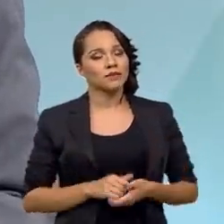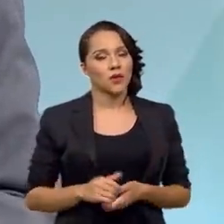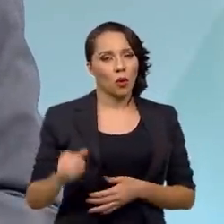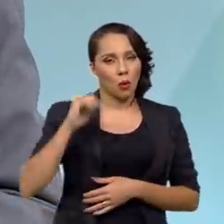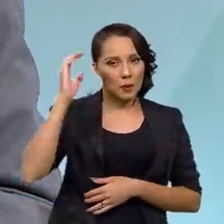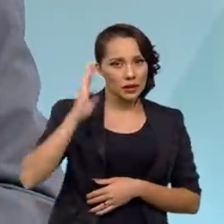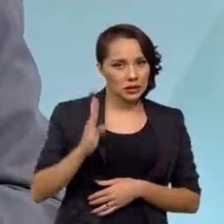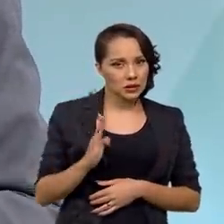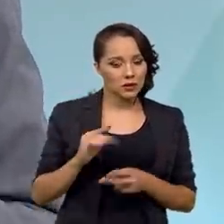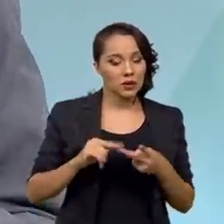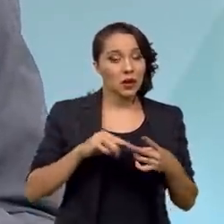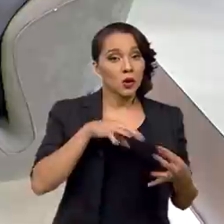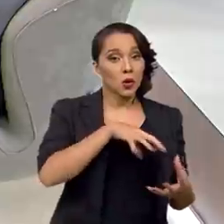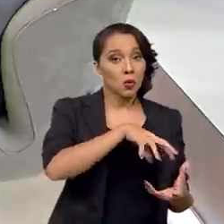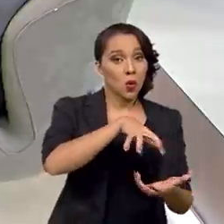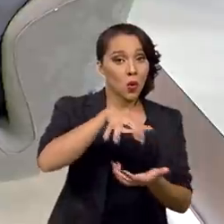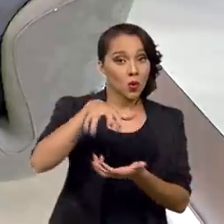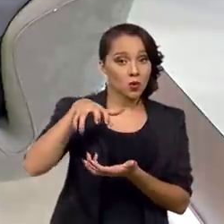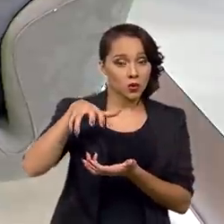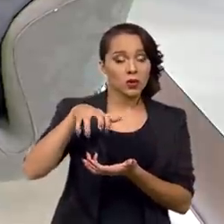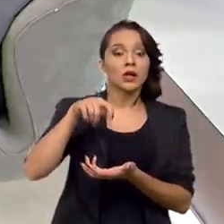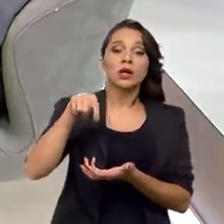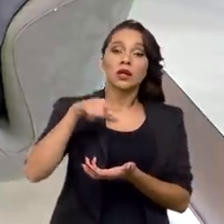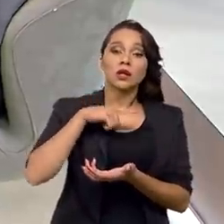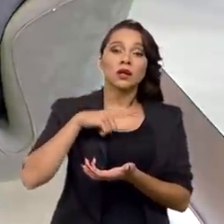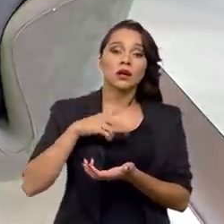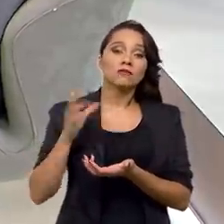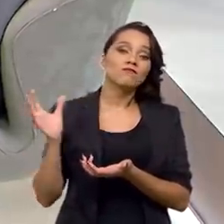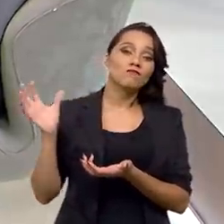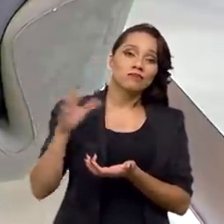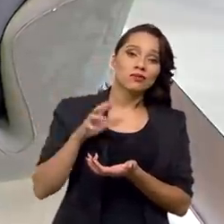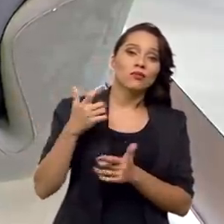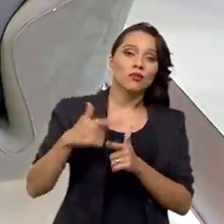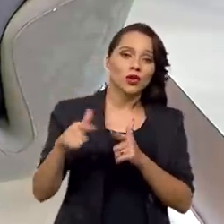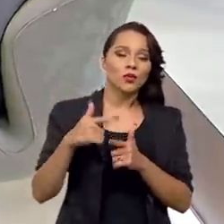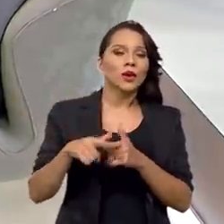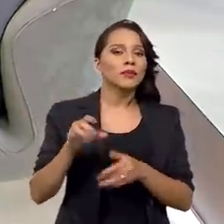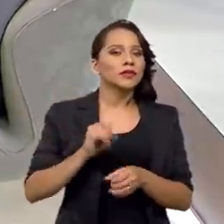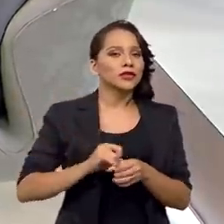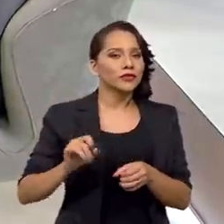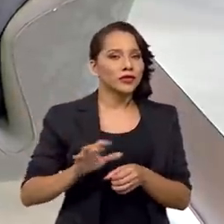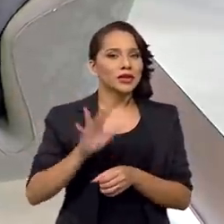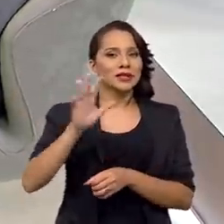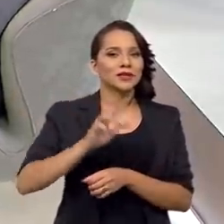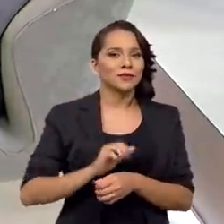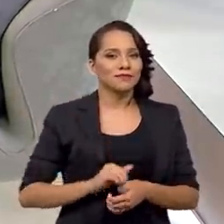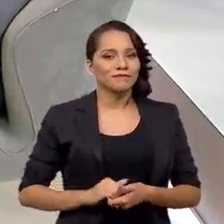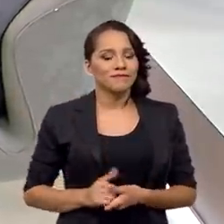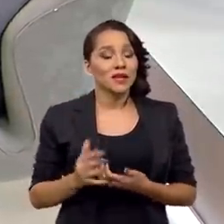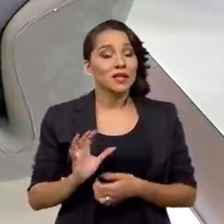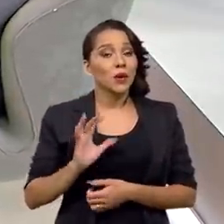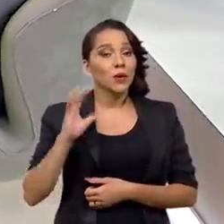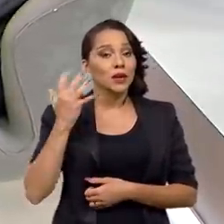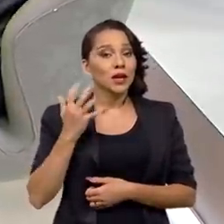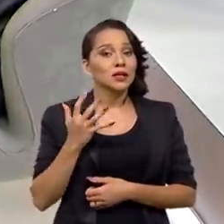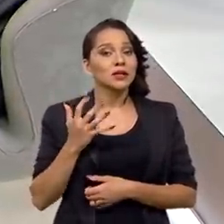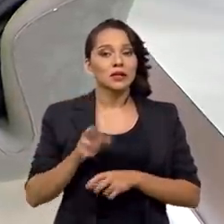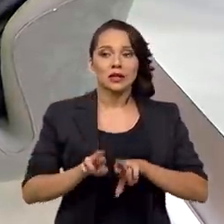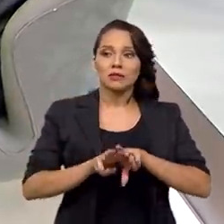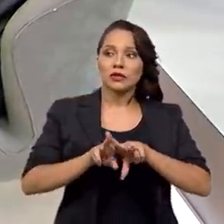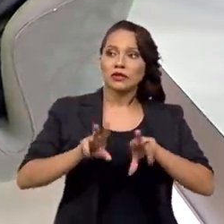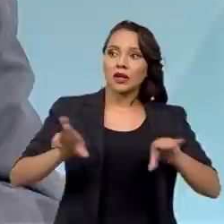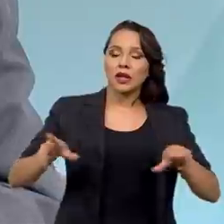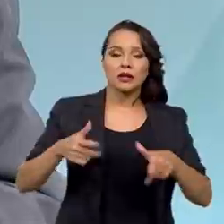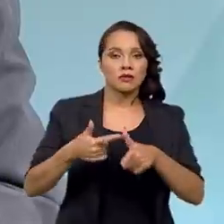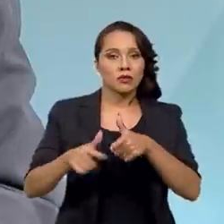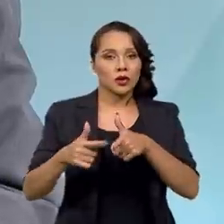Brasil e o mundo inteiro está sendo afetado por um problema de inflação. Isso ocorre por vários